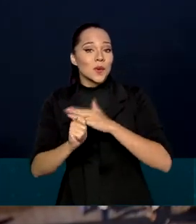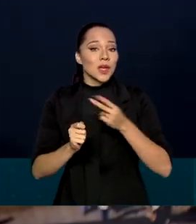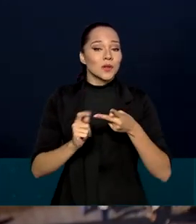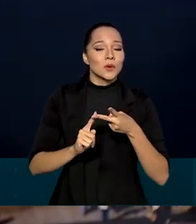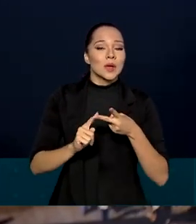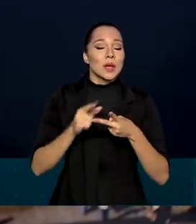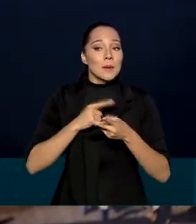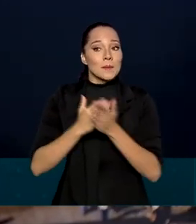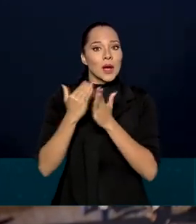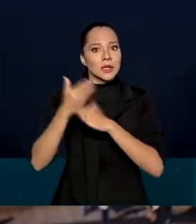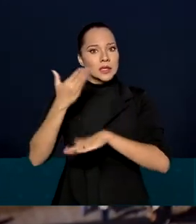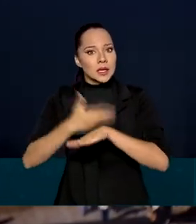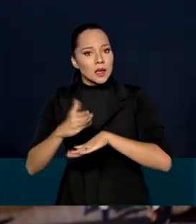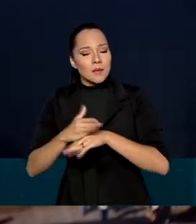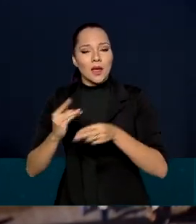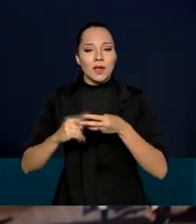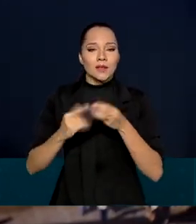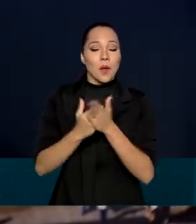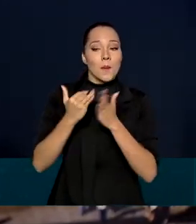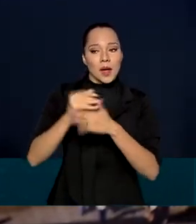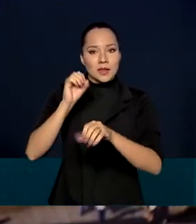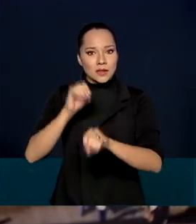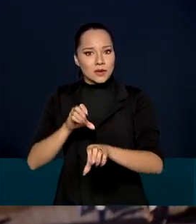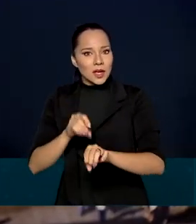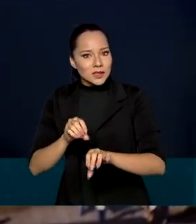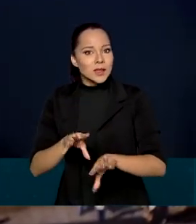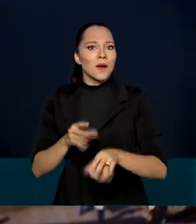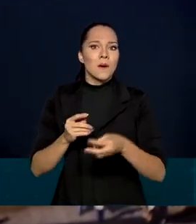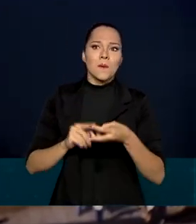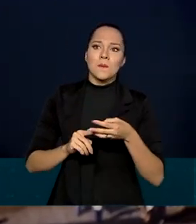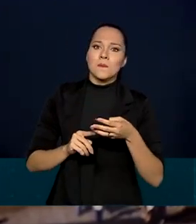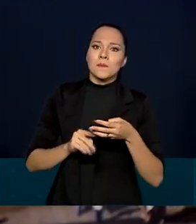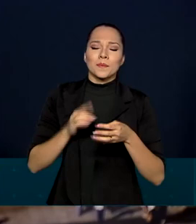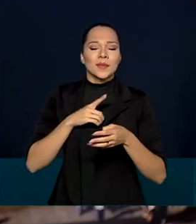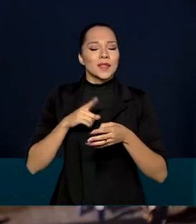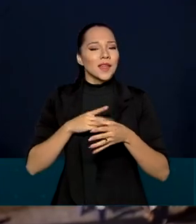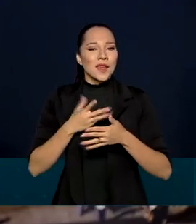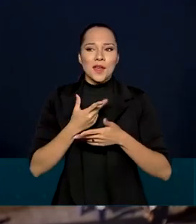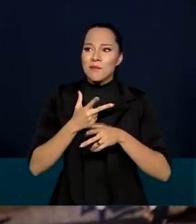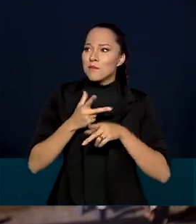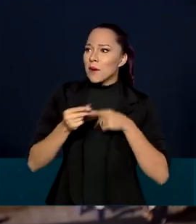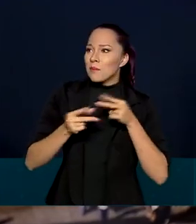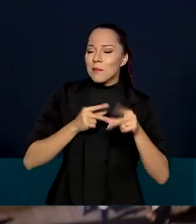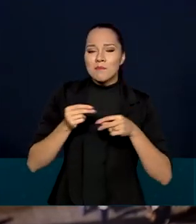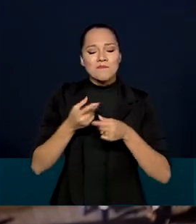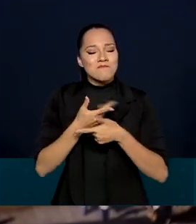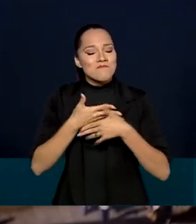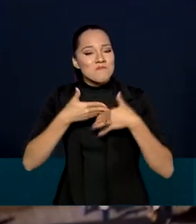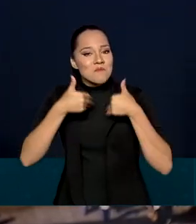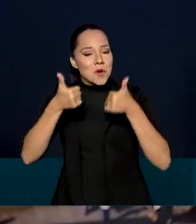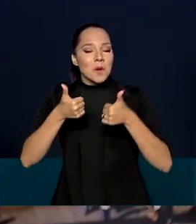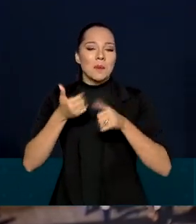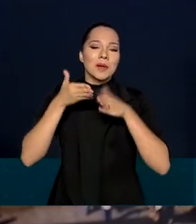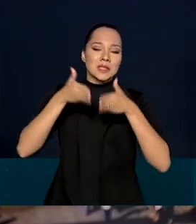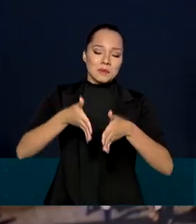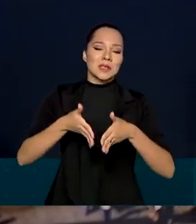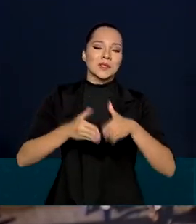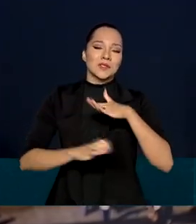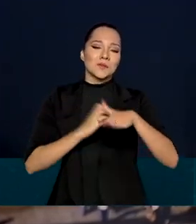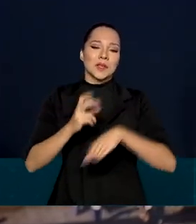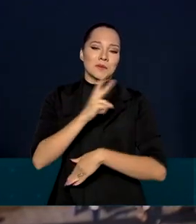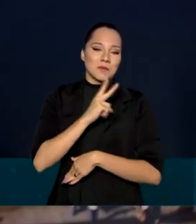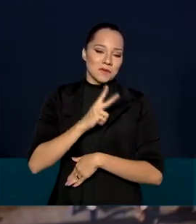treinamento, ter educação, ter, efetivamente, ganhos com essa participação do setor privado,